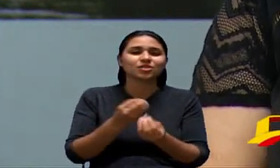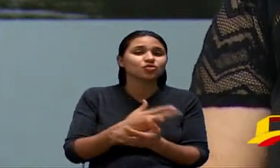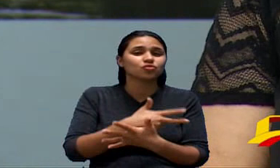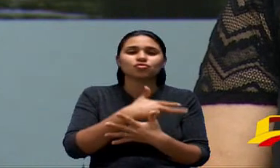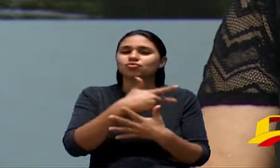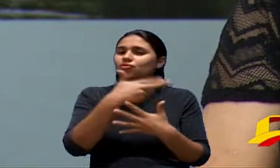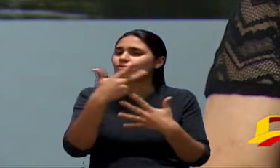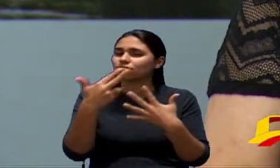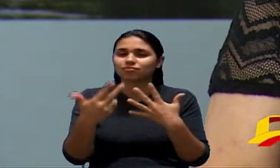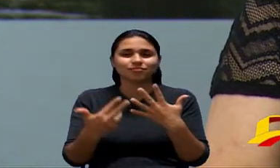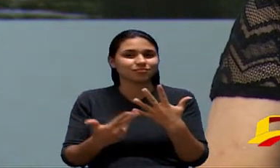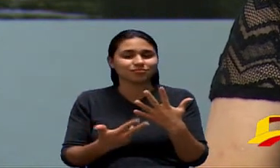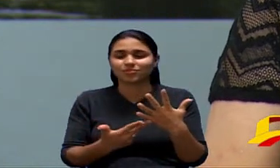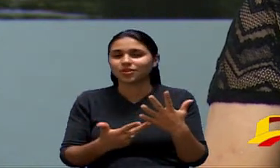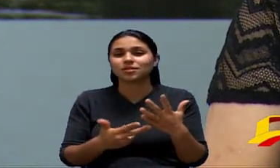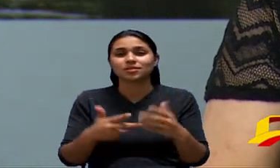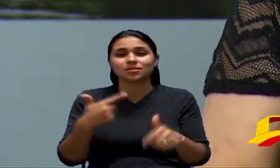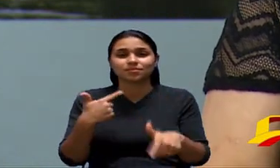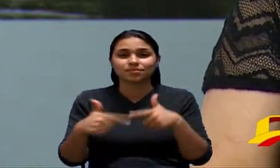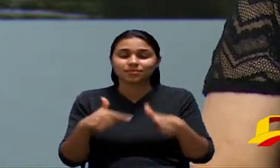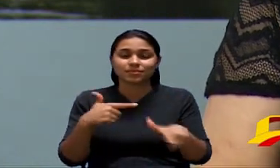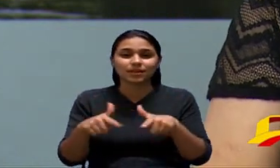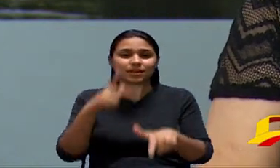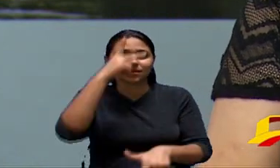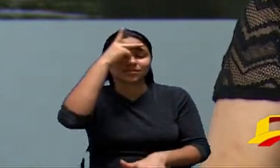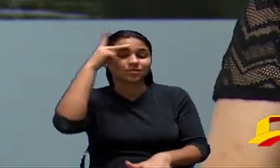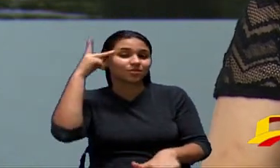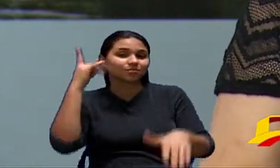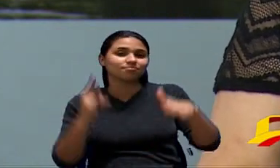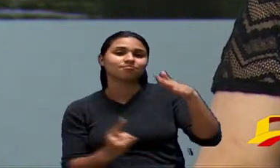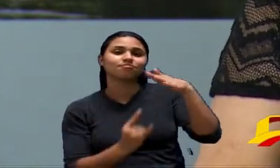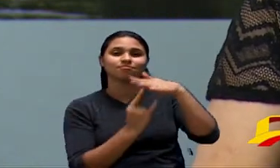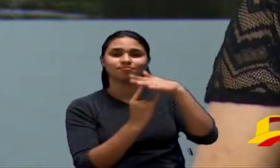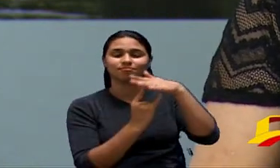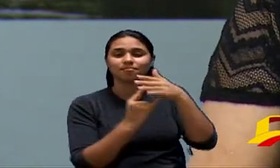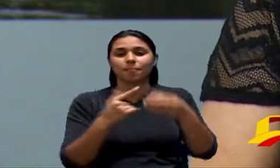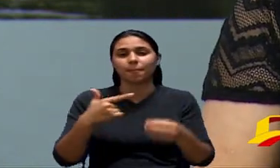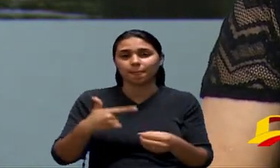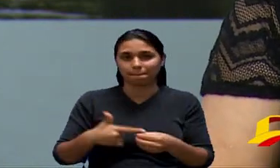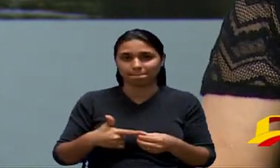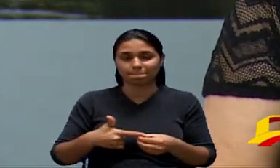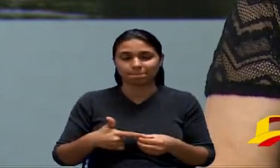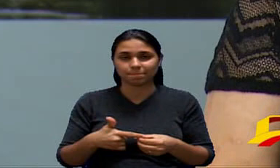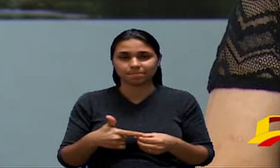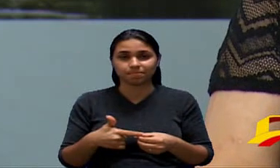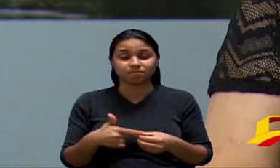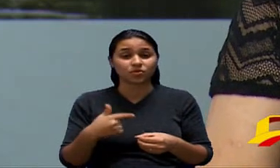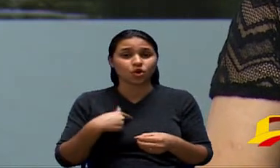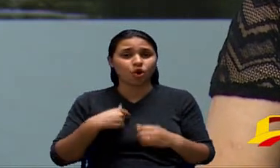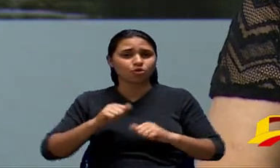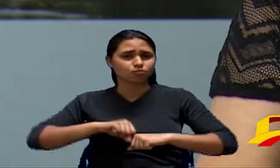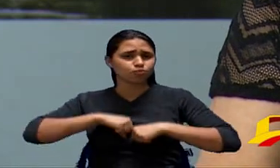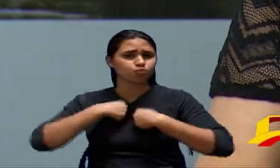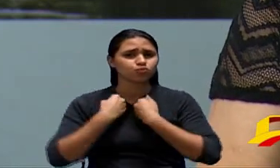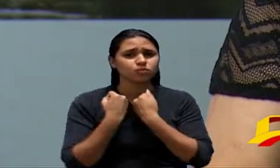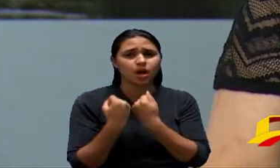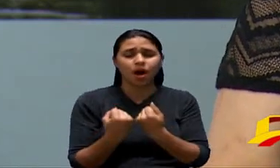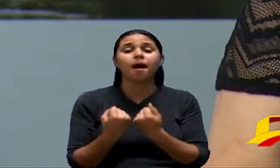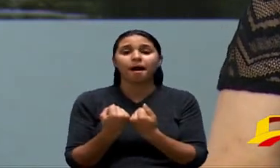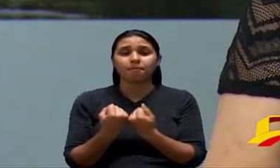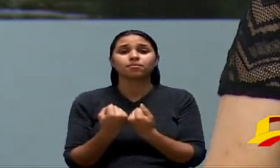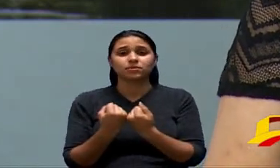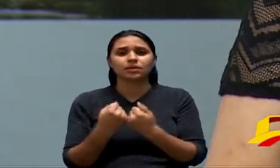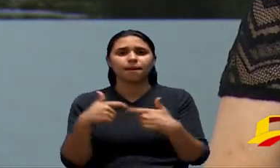aqui nós estamos realmente empenhados em manter o emprego de vocês